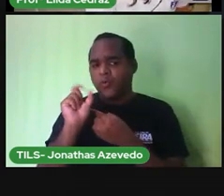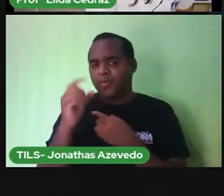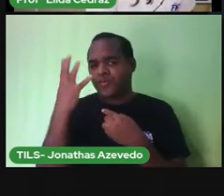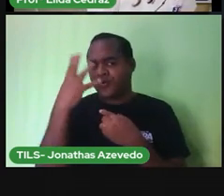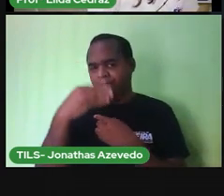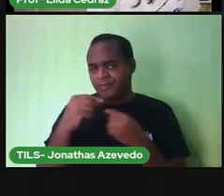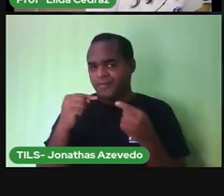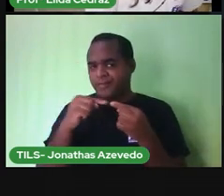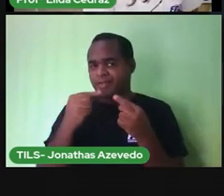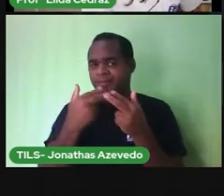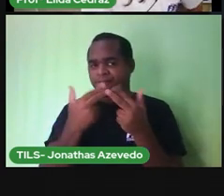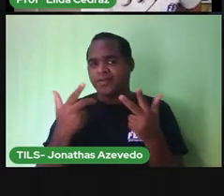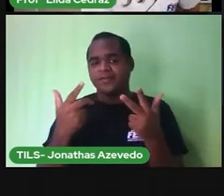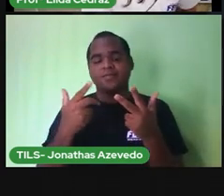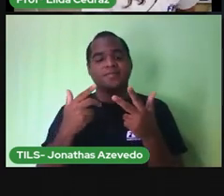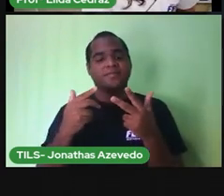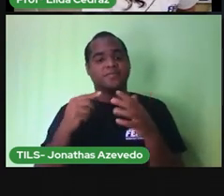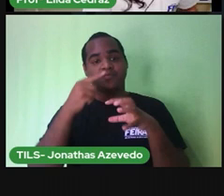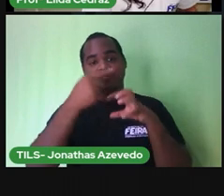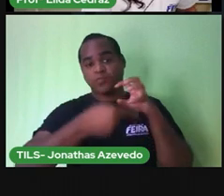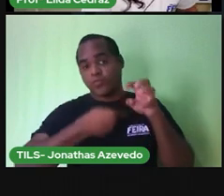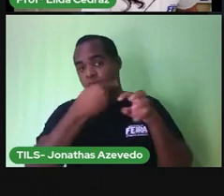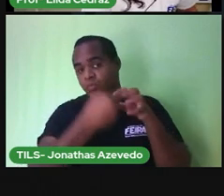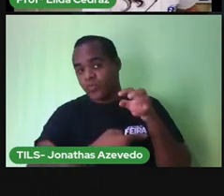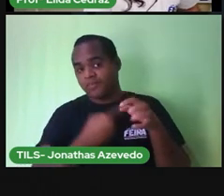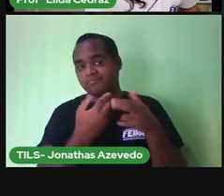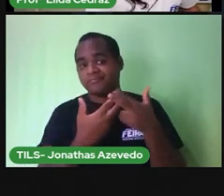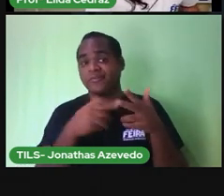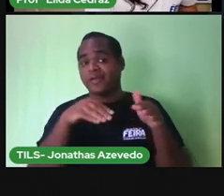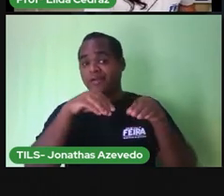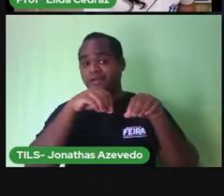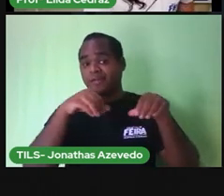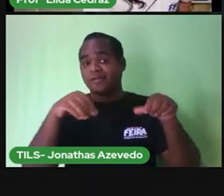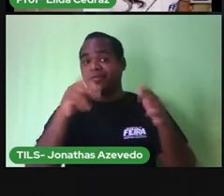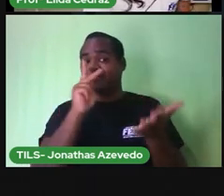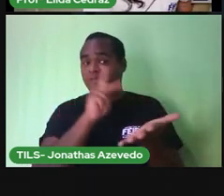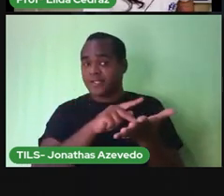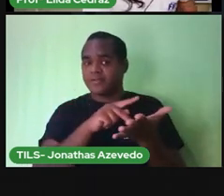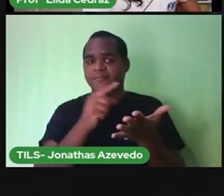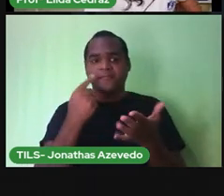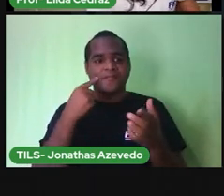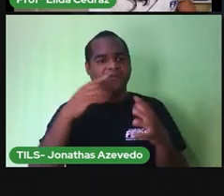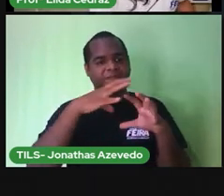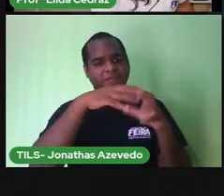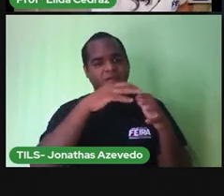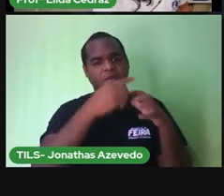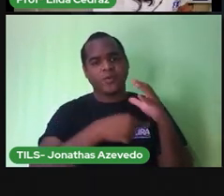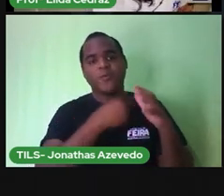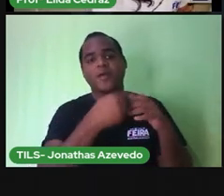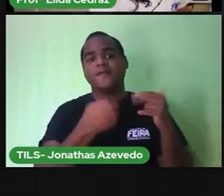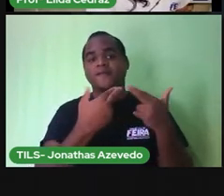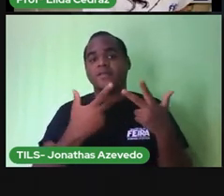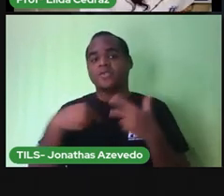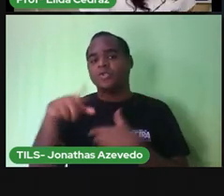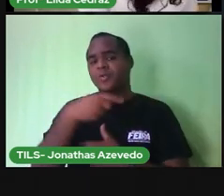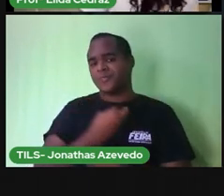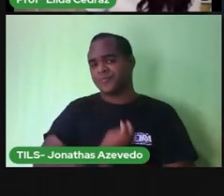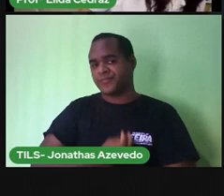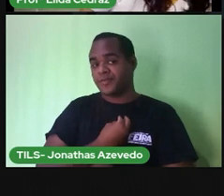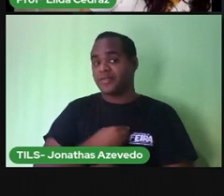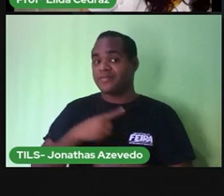redondinho, é o planeta Terra, o nosso planeta, aquele que nós moramos.